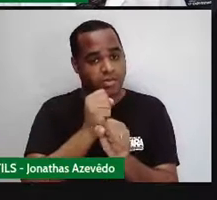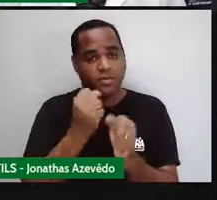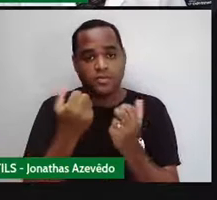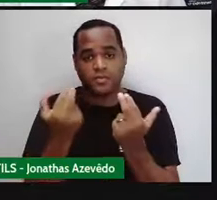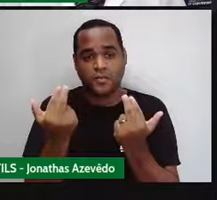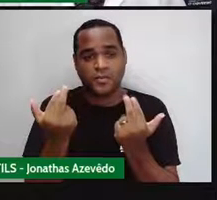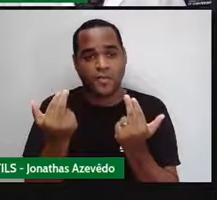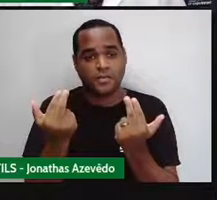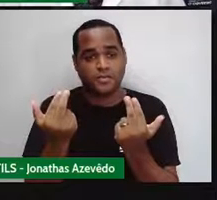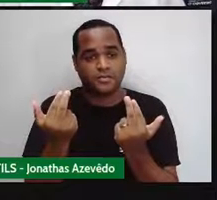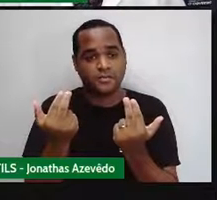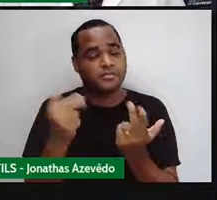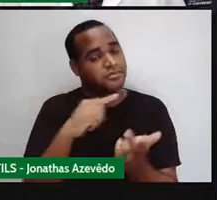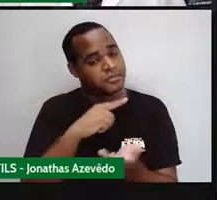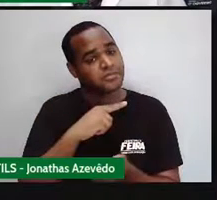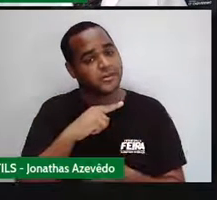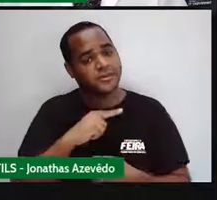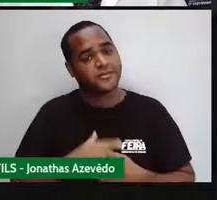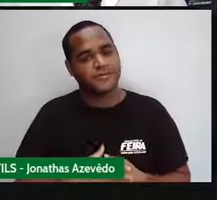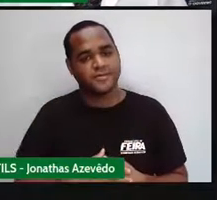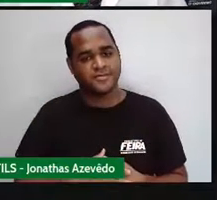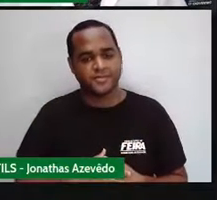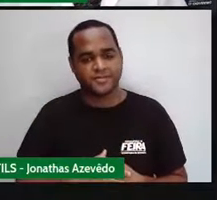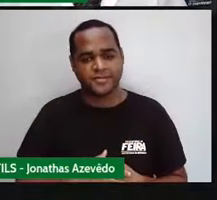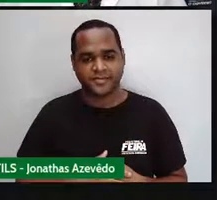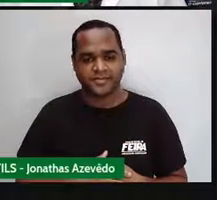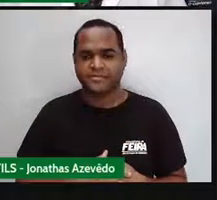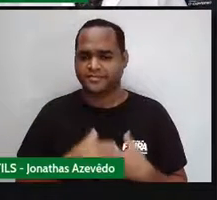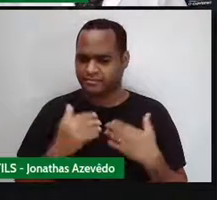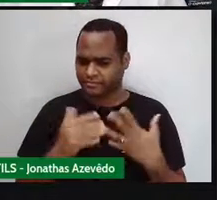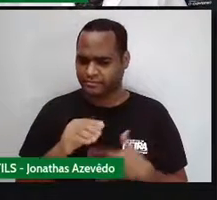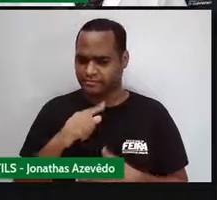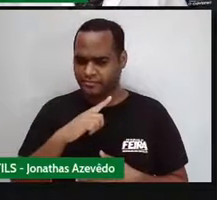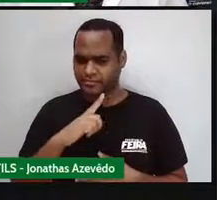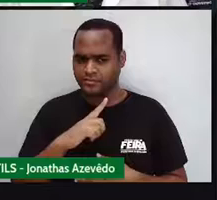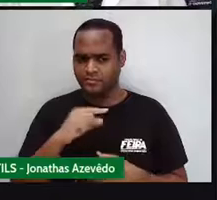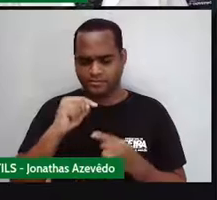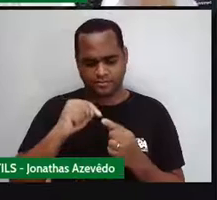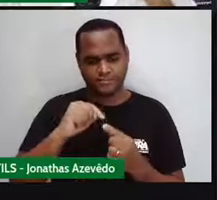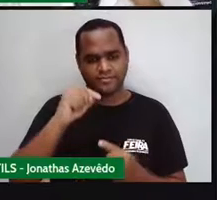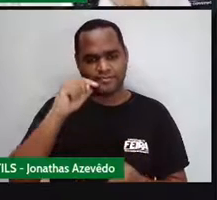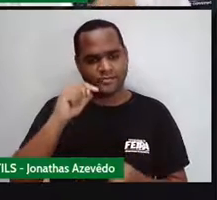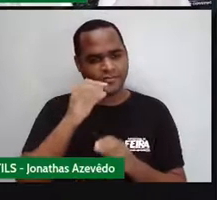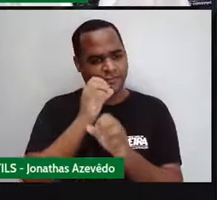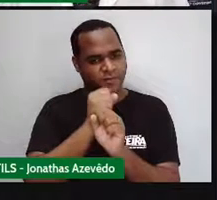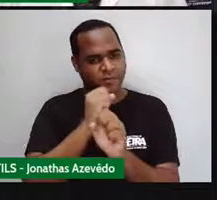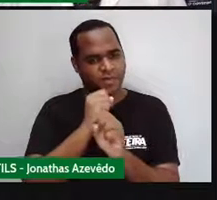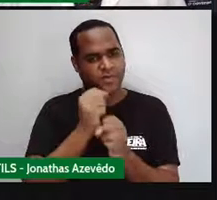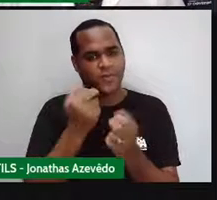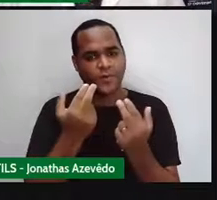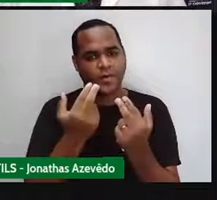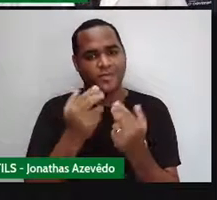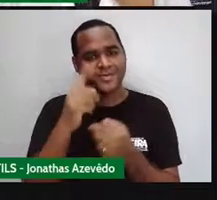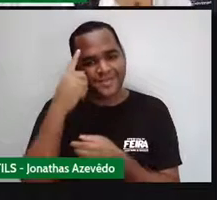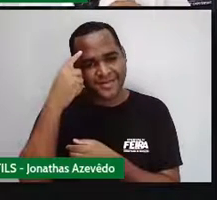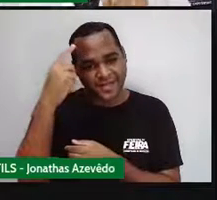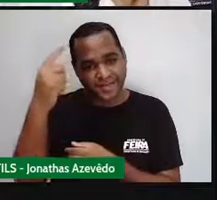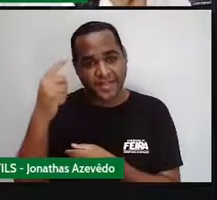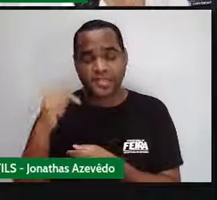Tem o mesmo tamanho. Se tem o mesmo tamanho, aquela diagonal ali